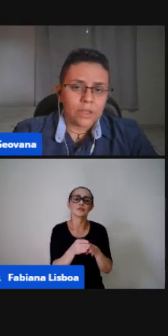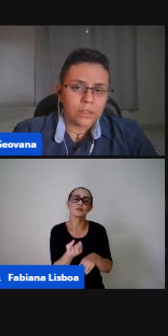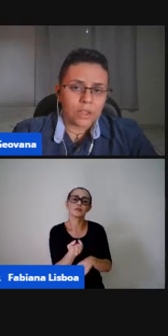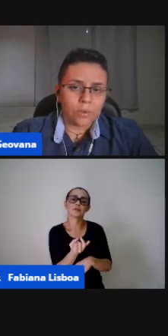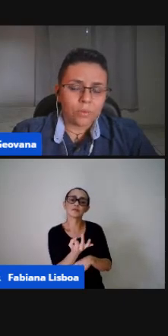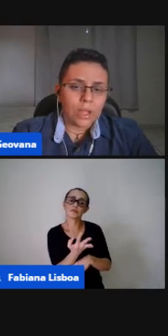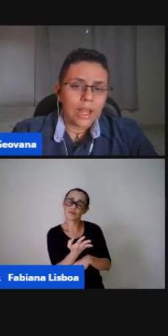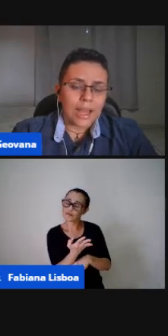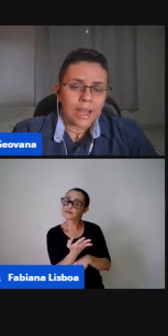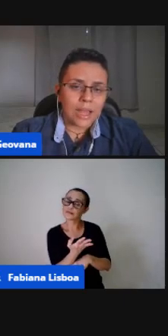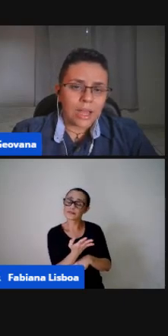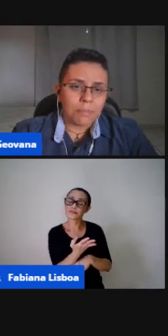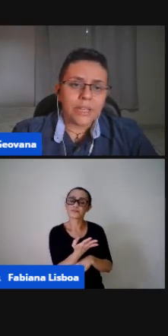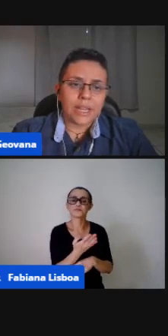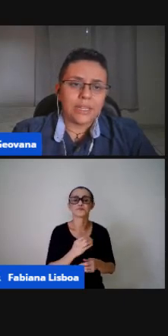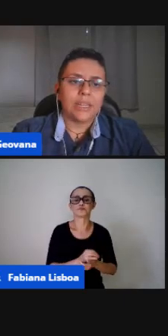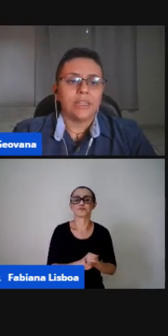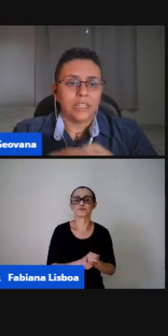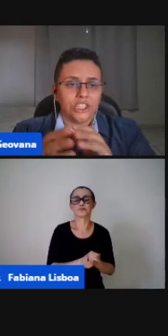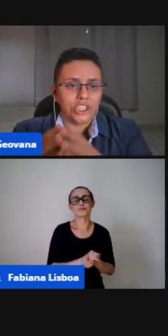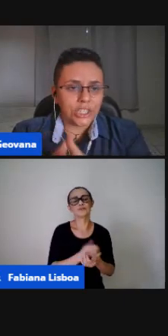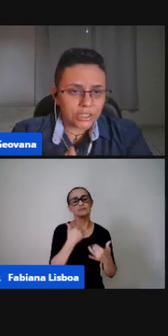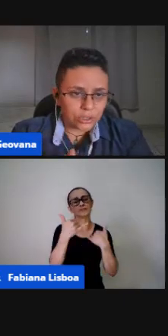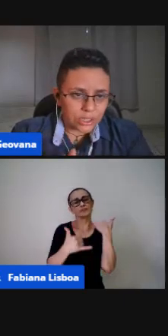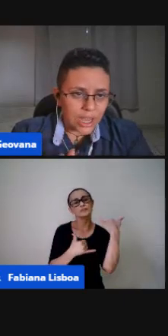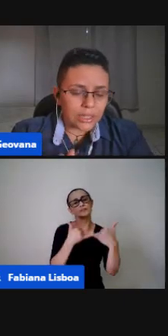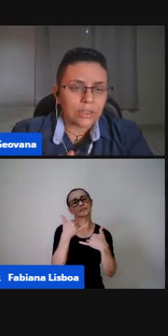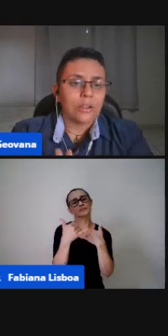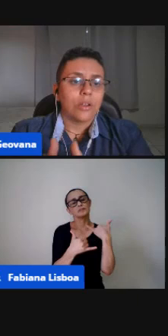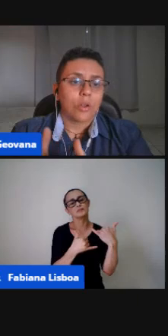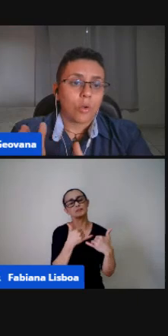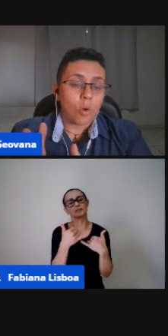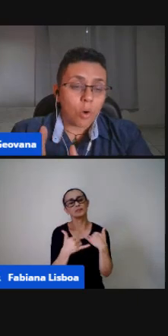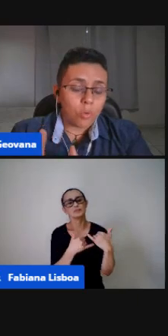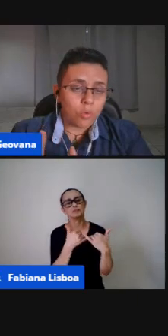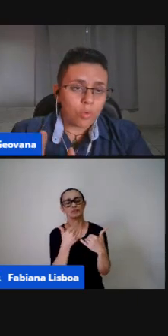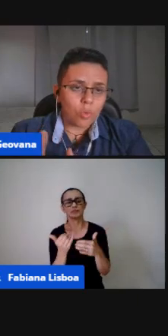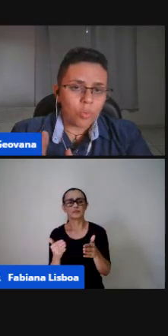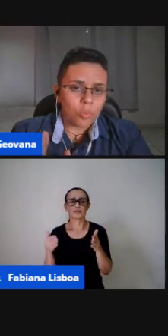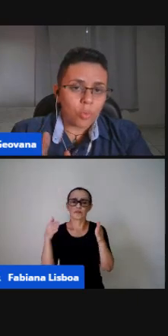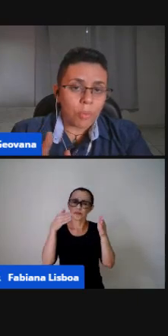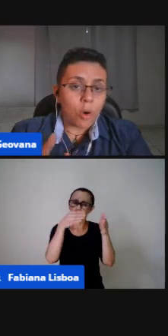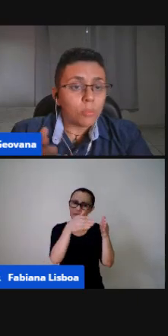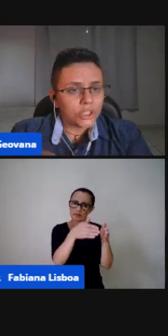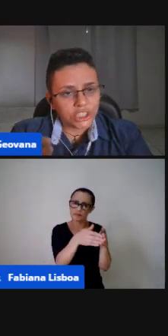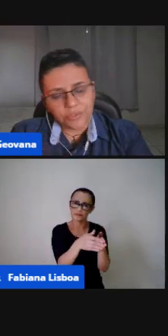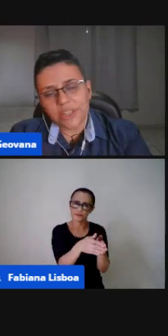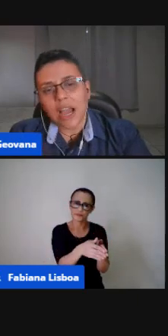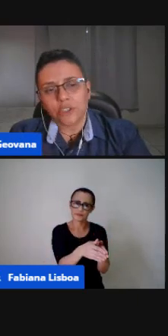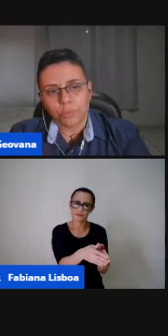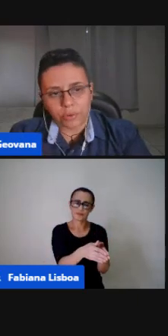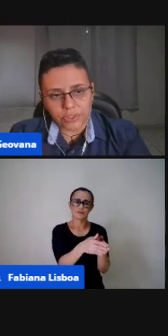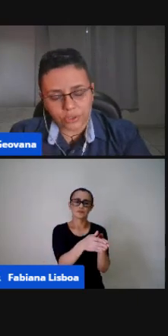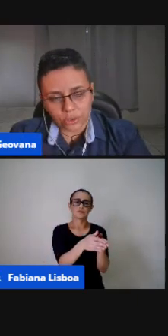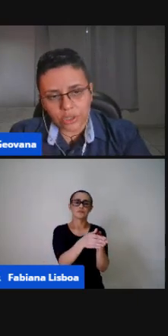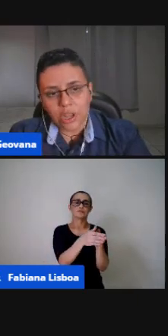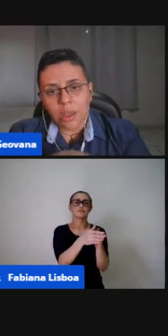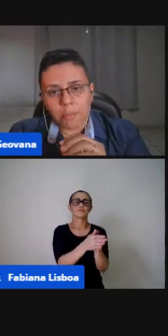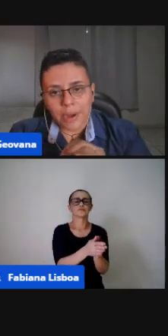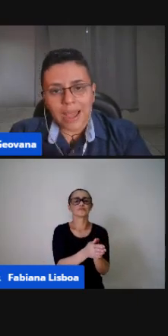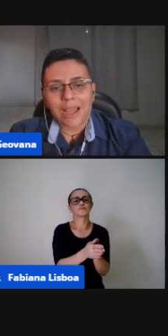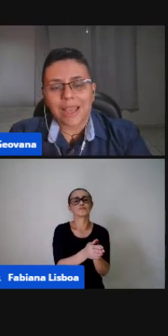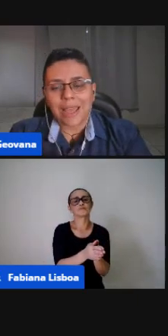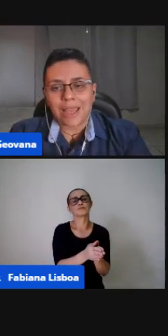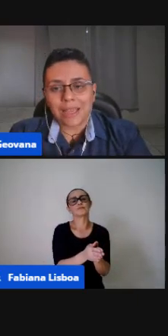então a brincadeira direcionada com uma objetividade do professor